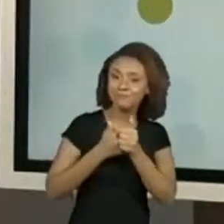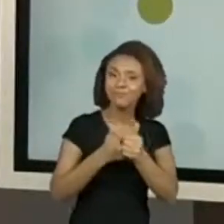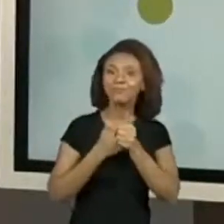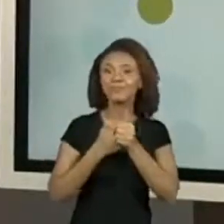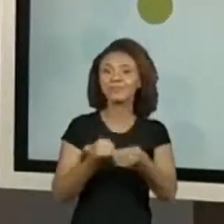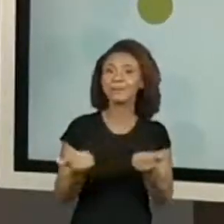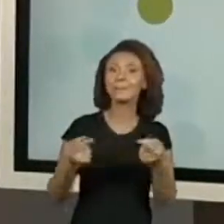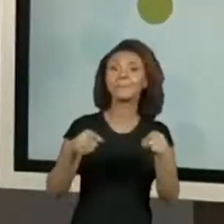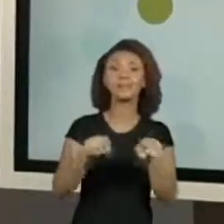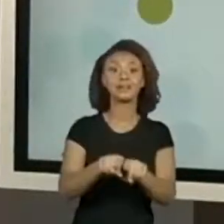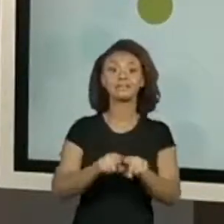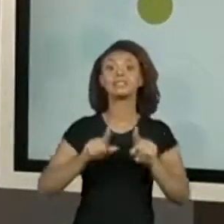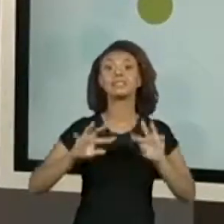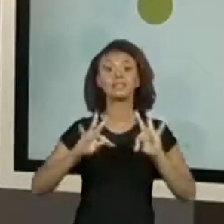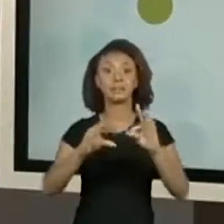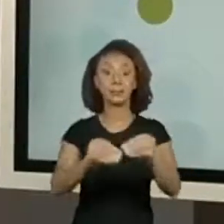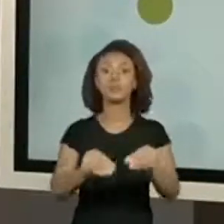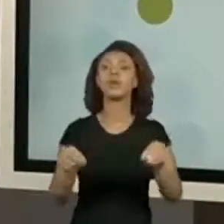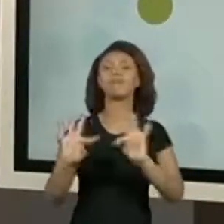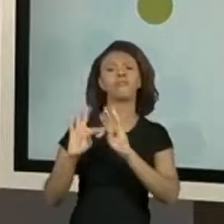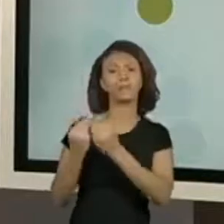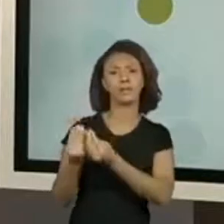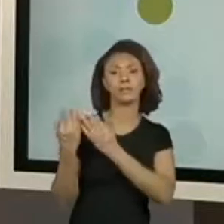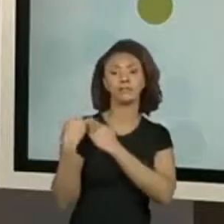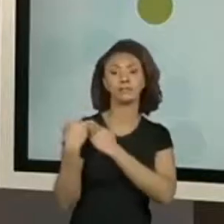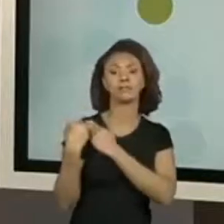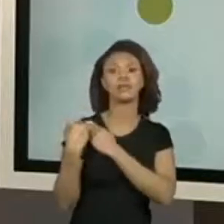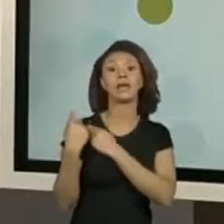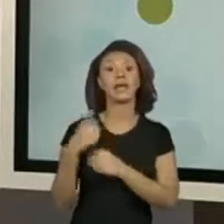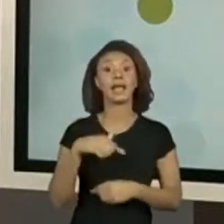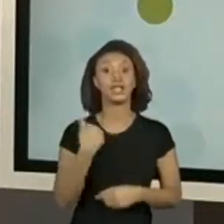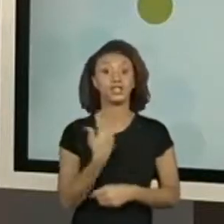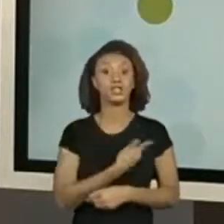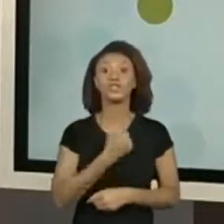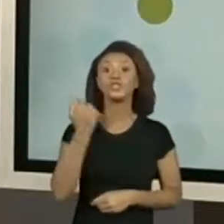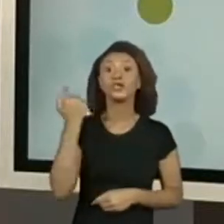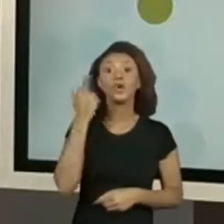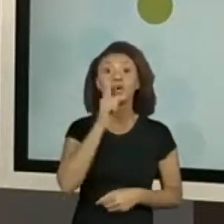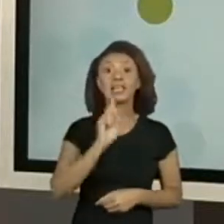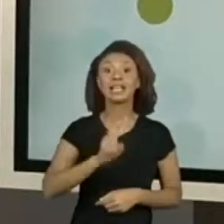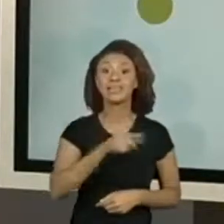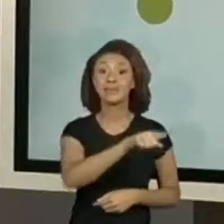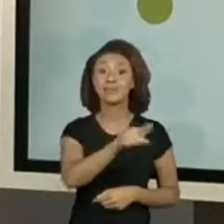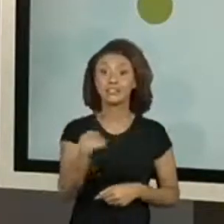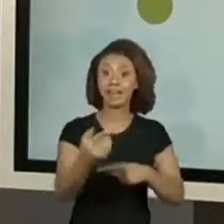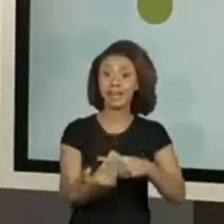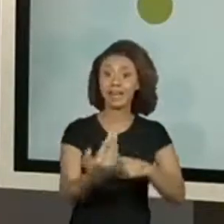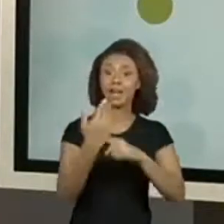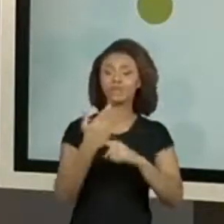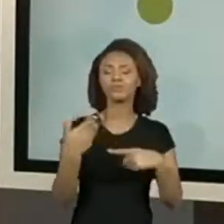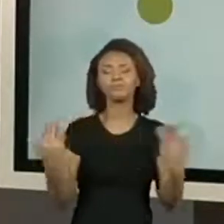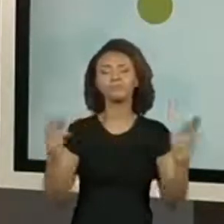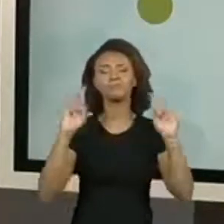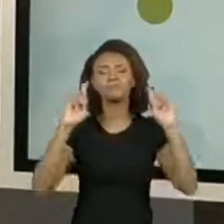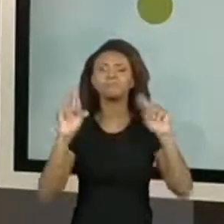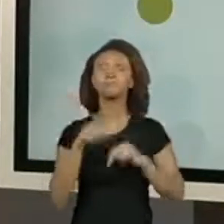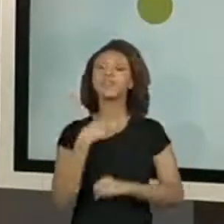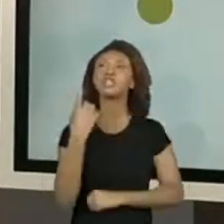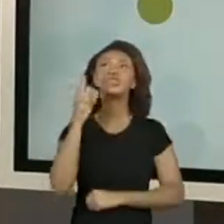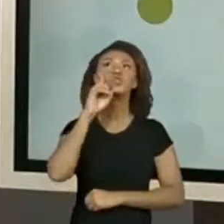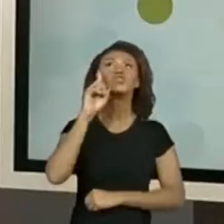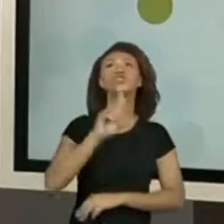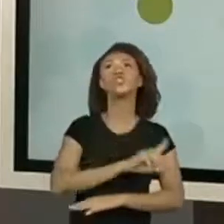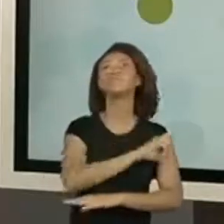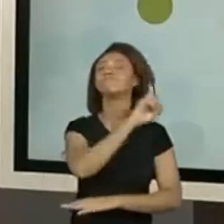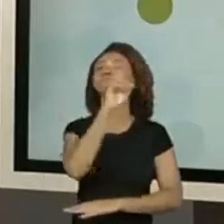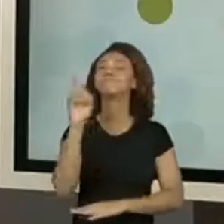e a todos os responsáveis. Tudo tem sentido porque a gente pode sempre contar aí com a colaboração de vocês. Então, que a gente tenha um lindo dia, uma